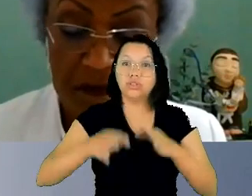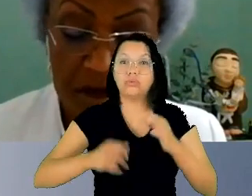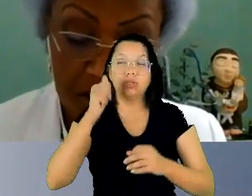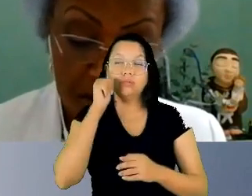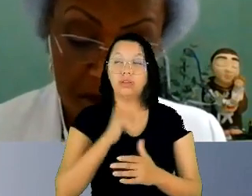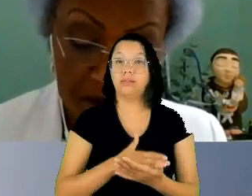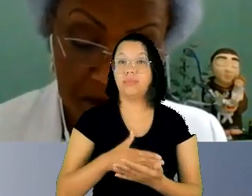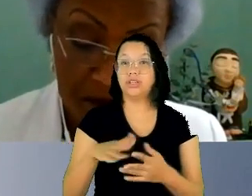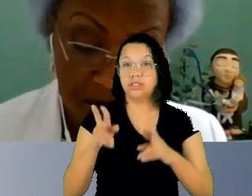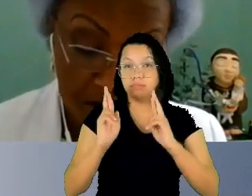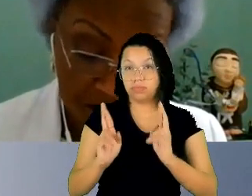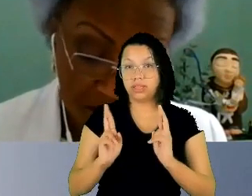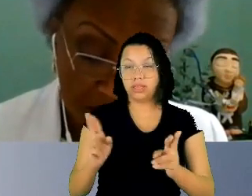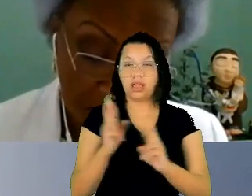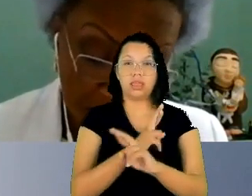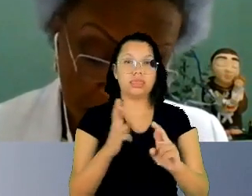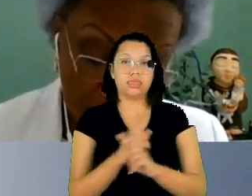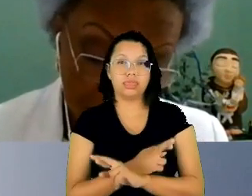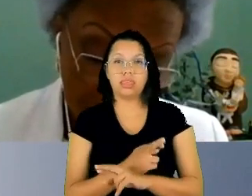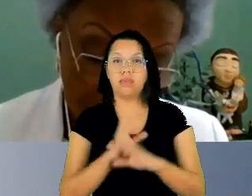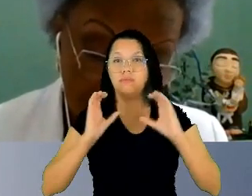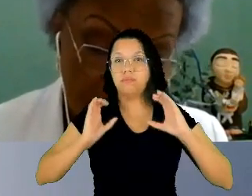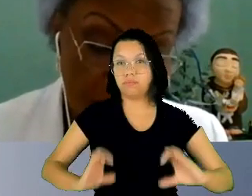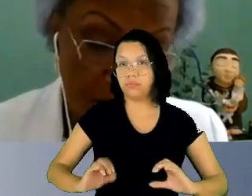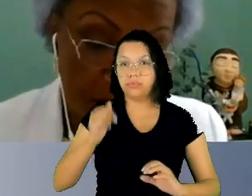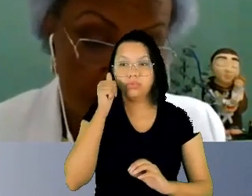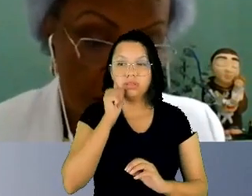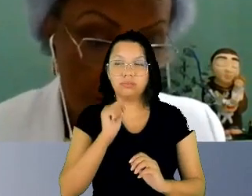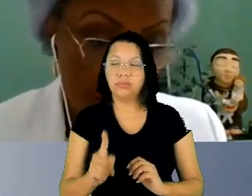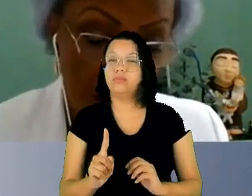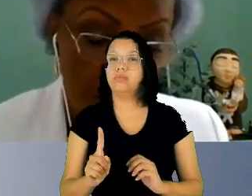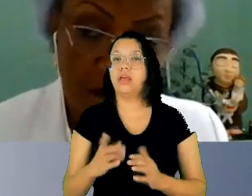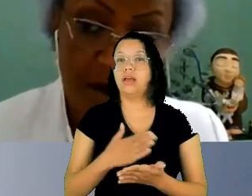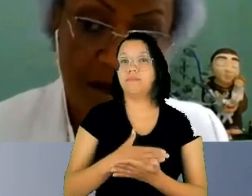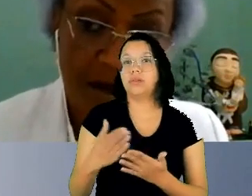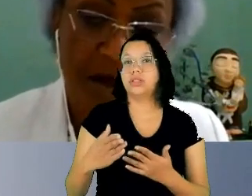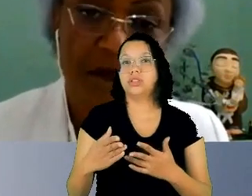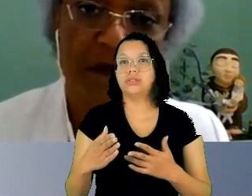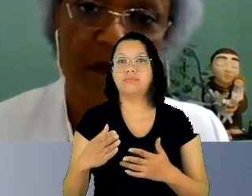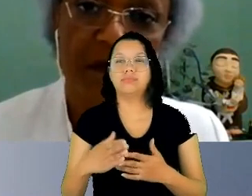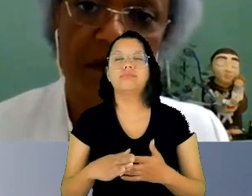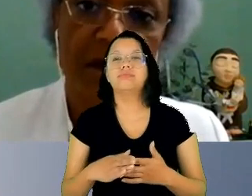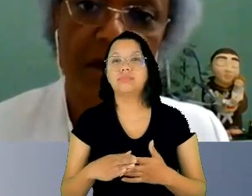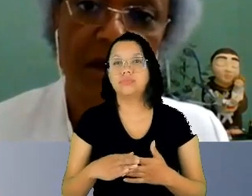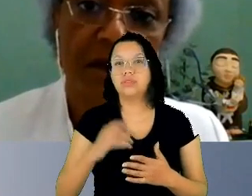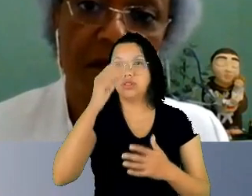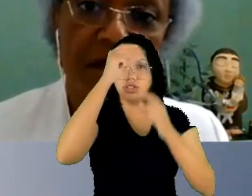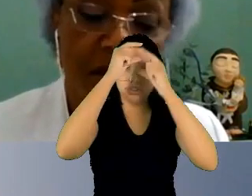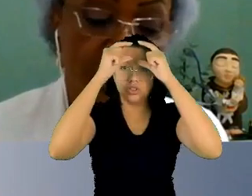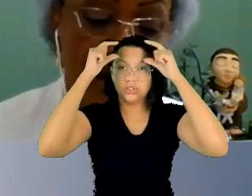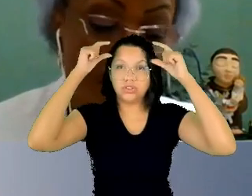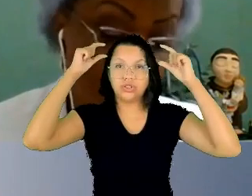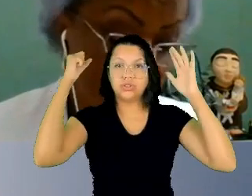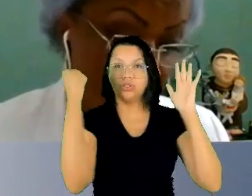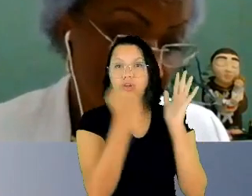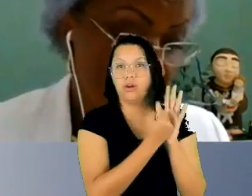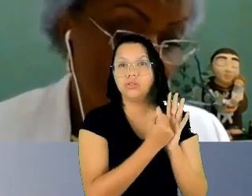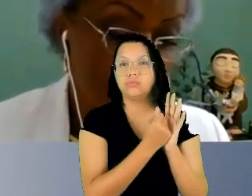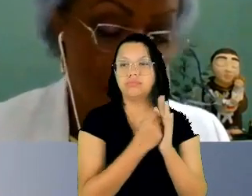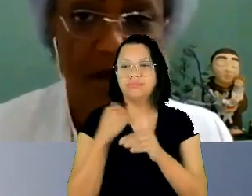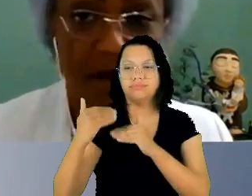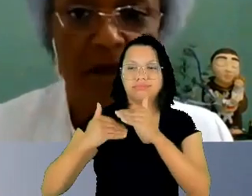comportamento da mulher a partir de estereótipos de gênero que atravessam toda a sociedade atravessam também o poder judiciário